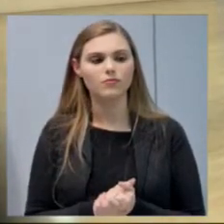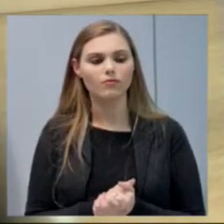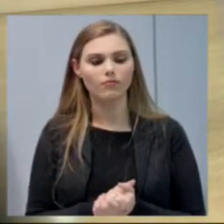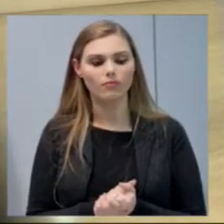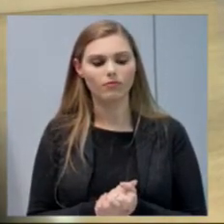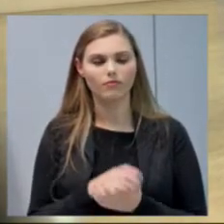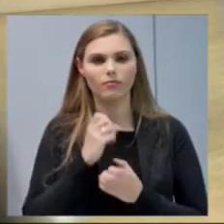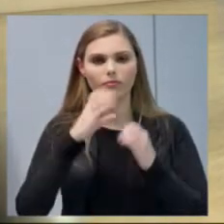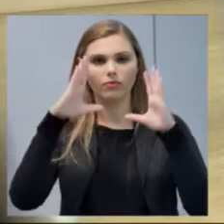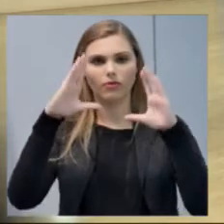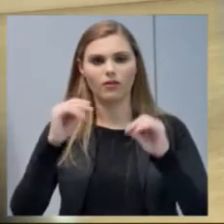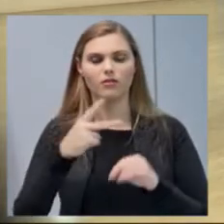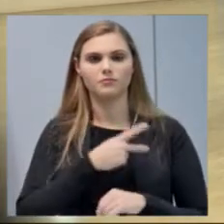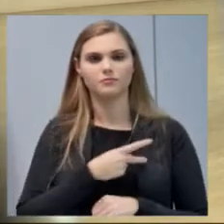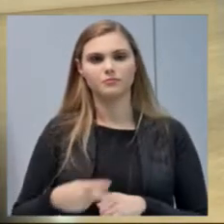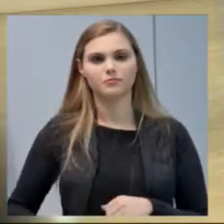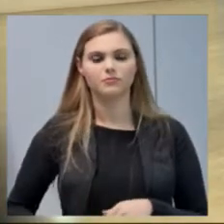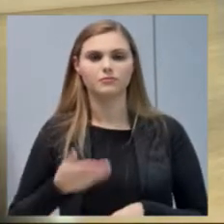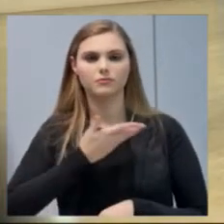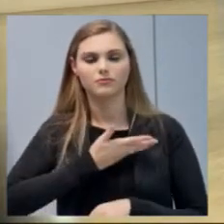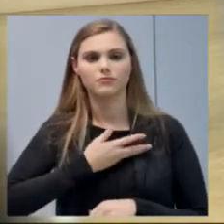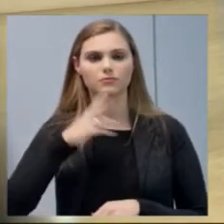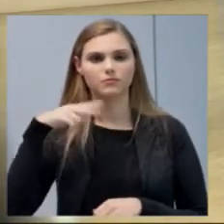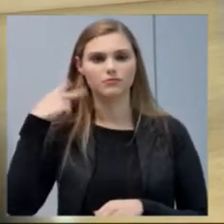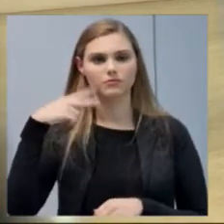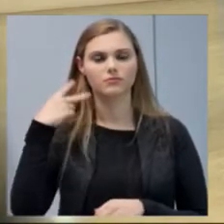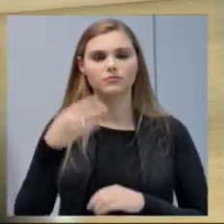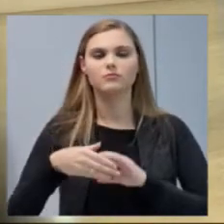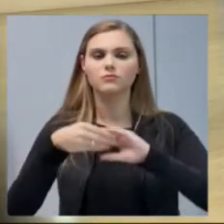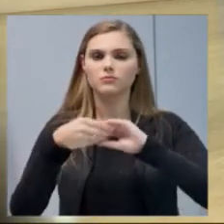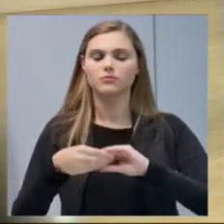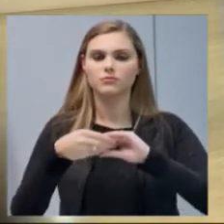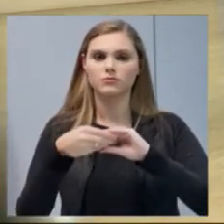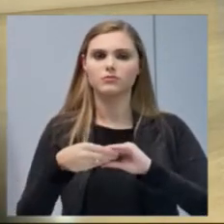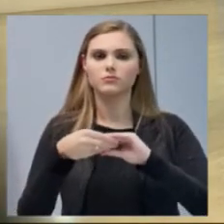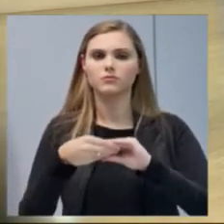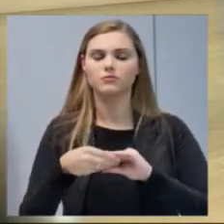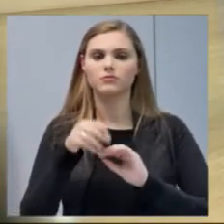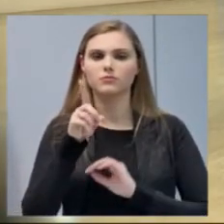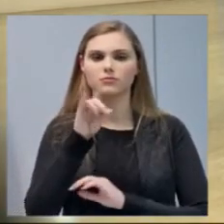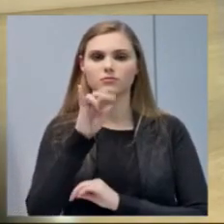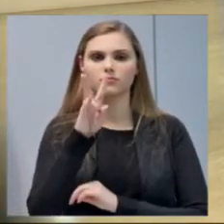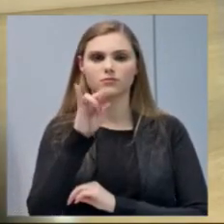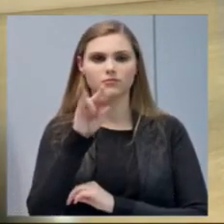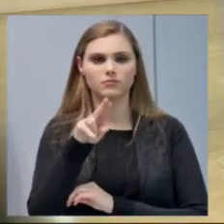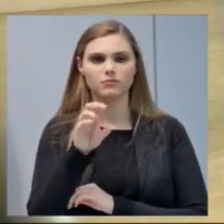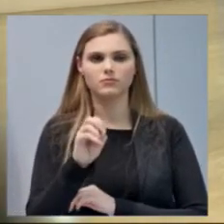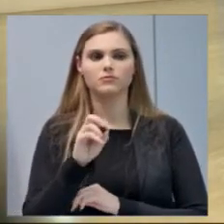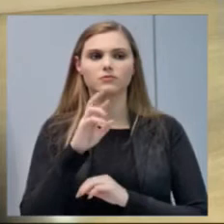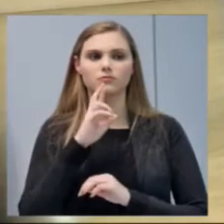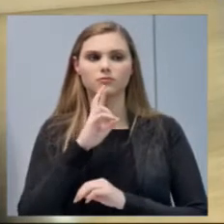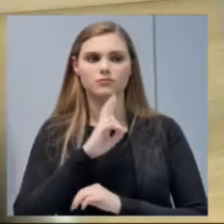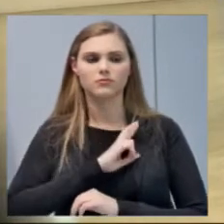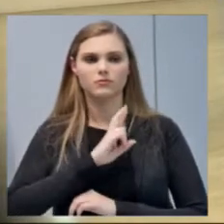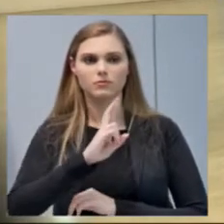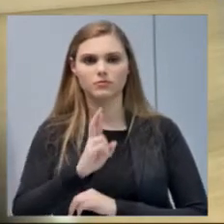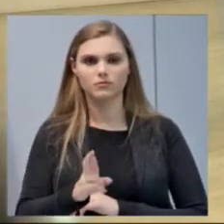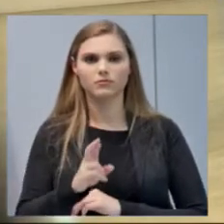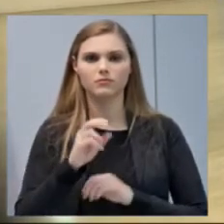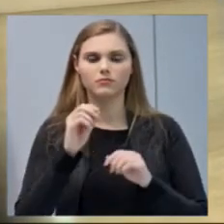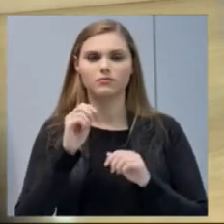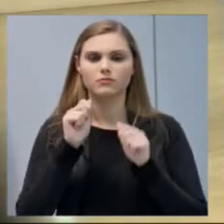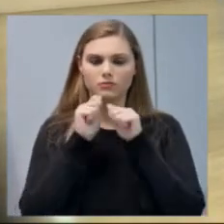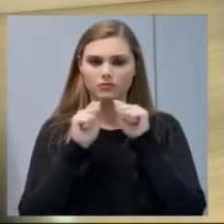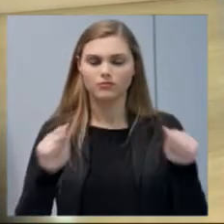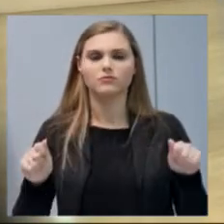Boa noite, senhor presidente, colegas vereadores. Cumprimentar aqui o Divino, representando o deputado Neudi Sareta,